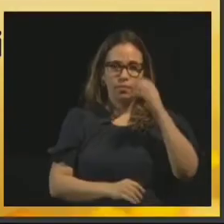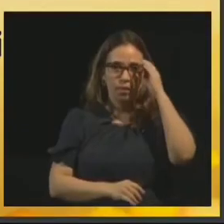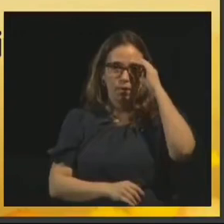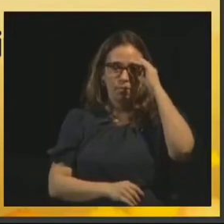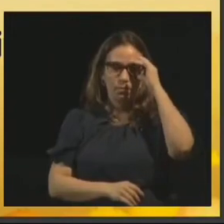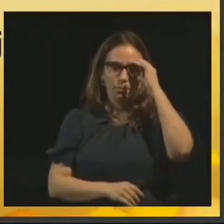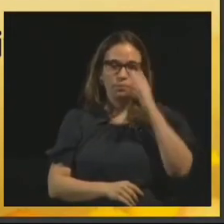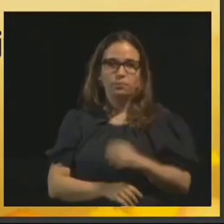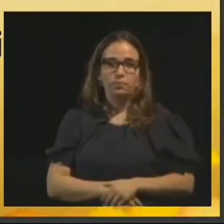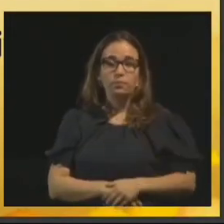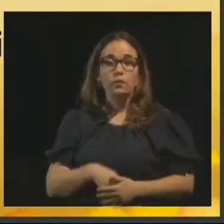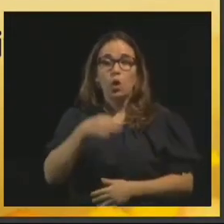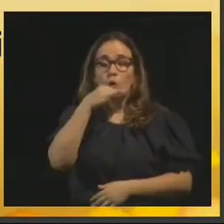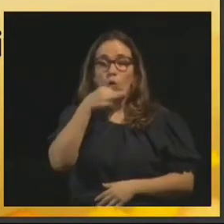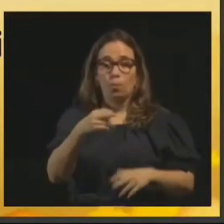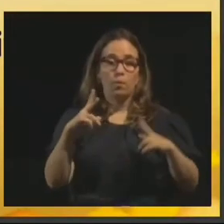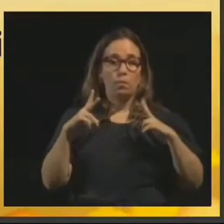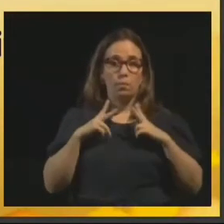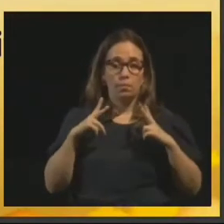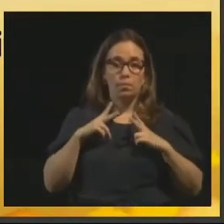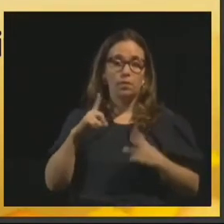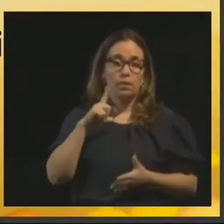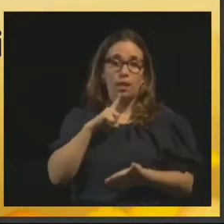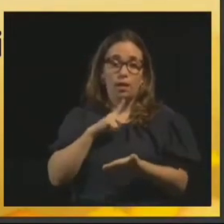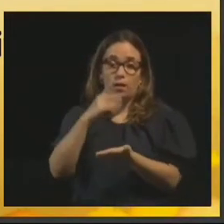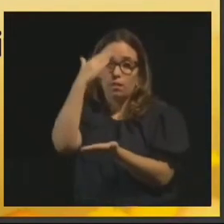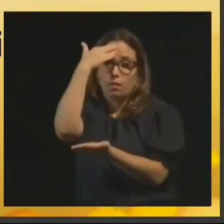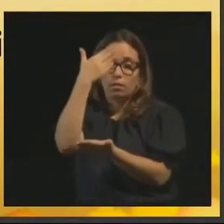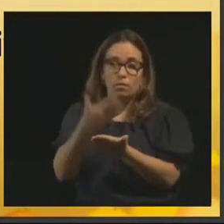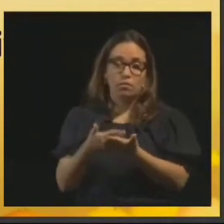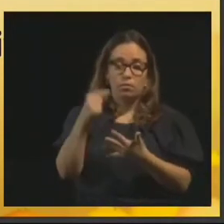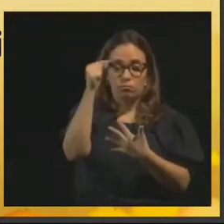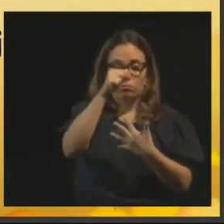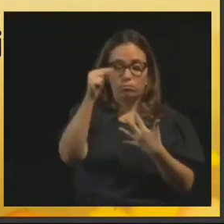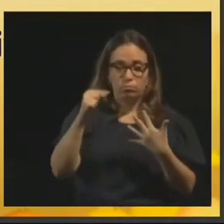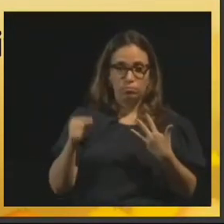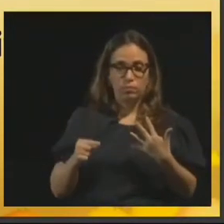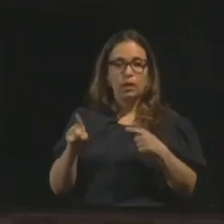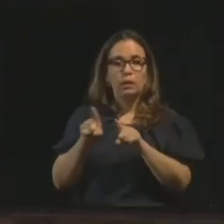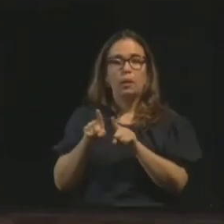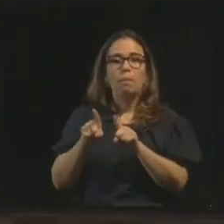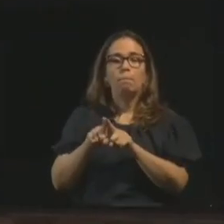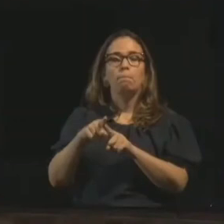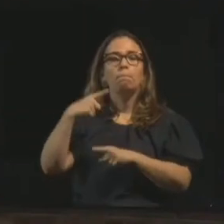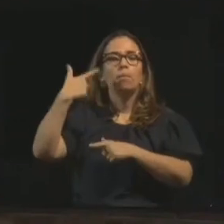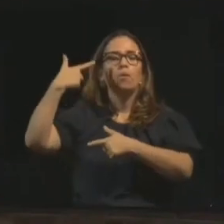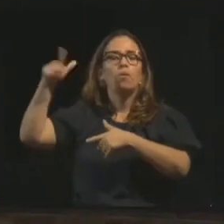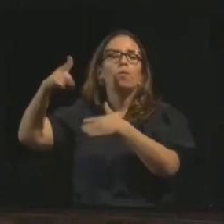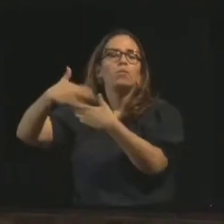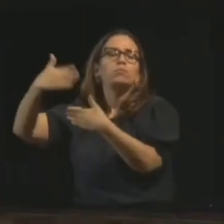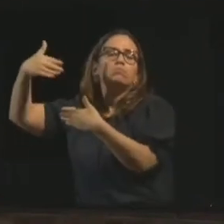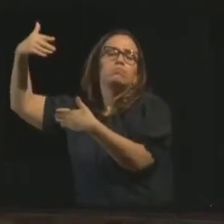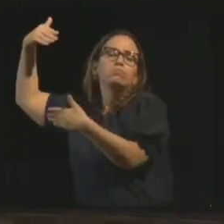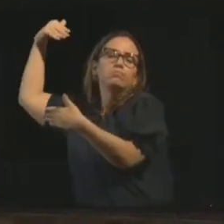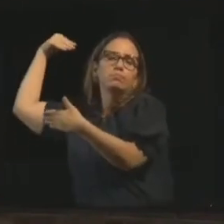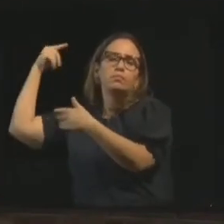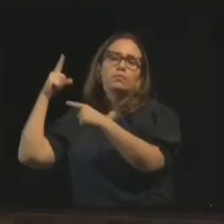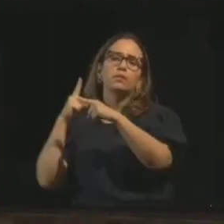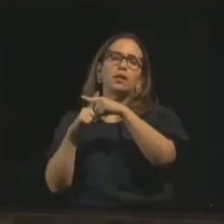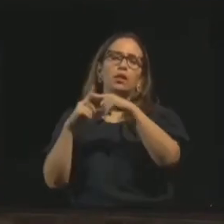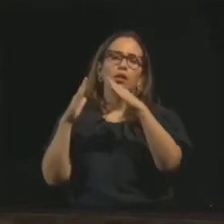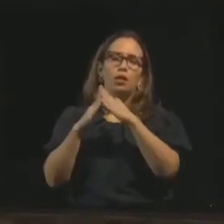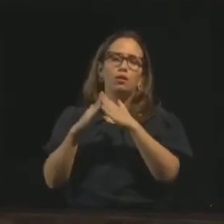E os médiums têm opiniões pessoais, têm crenças, nós trazemos atavismos de outras encarnações, de outras igrejas que já